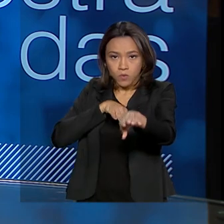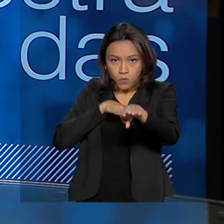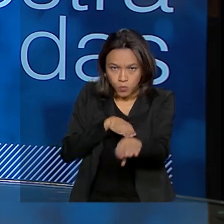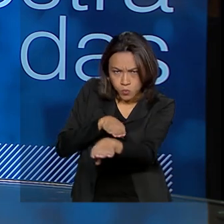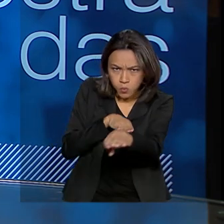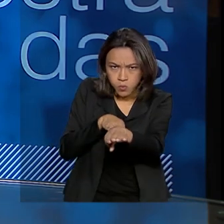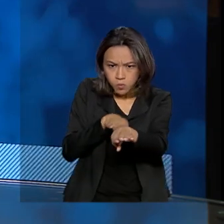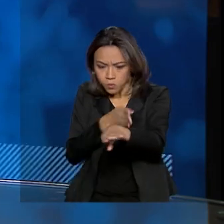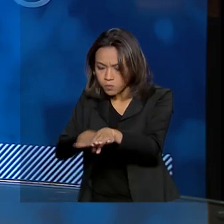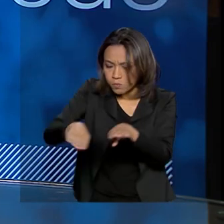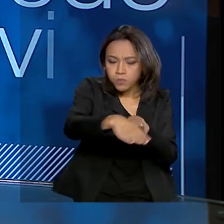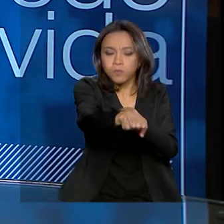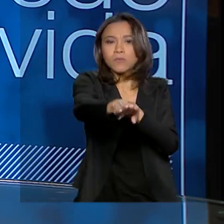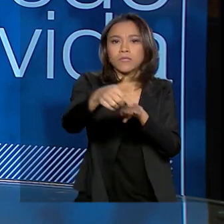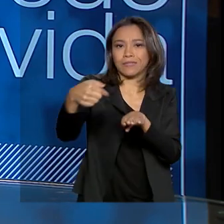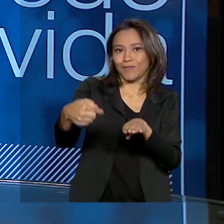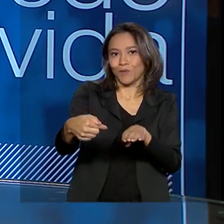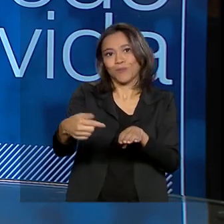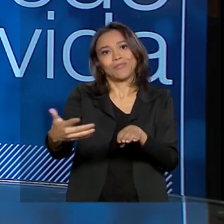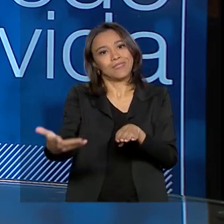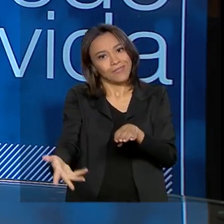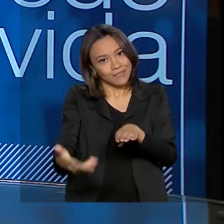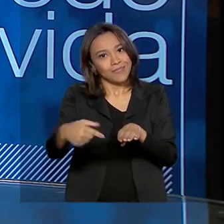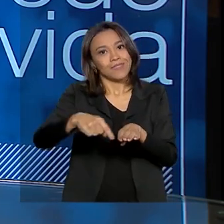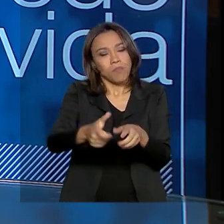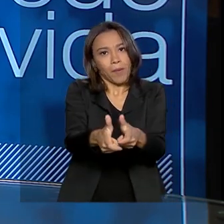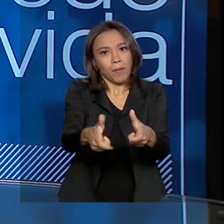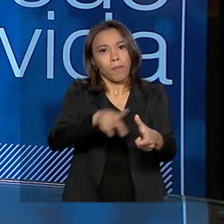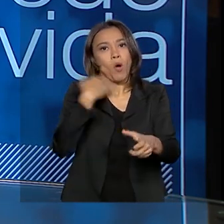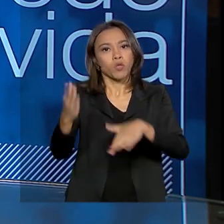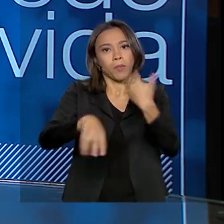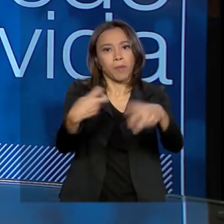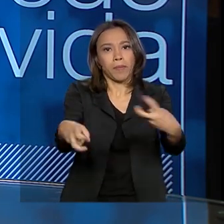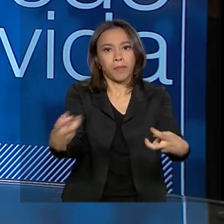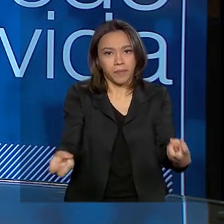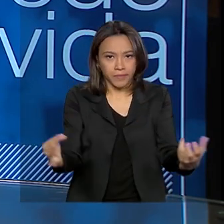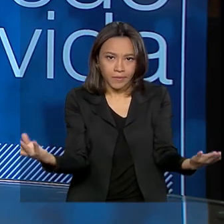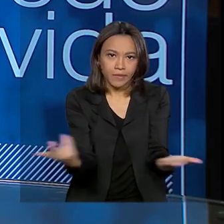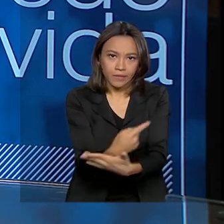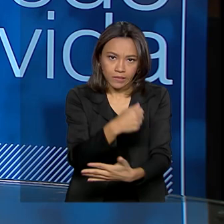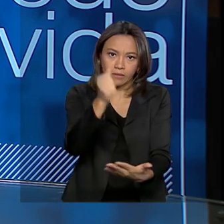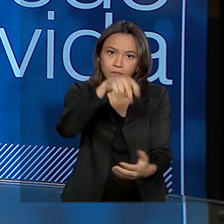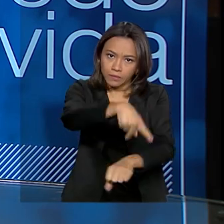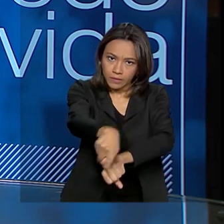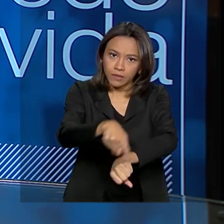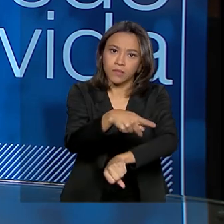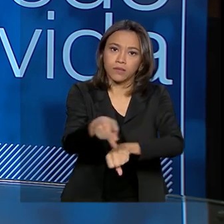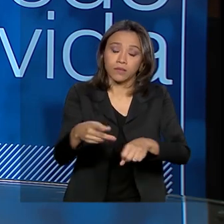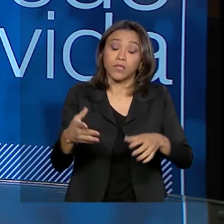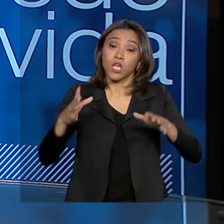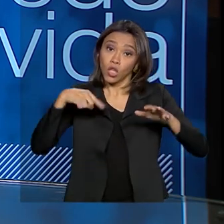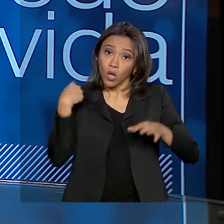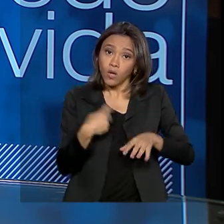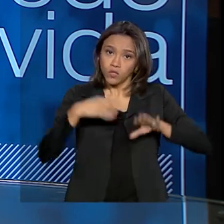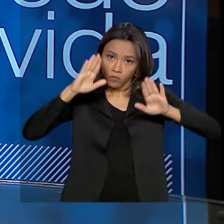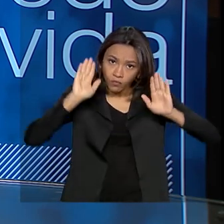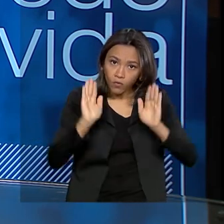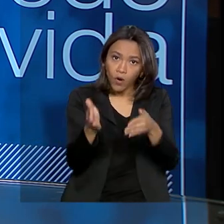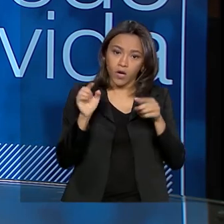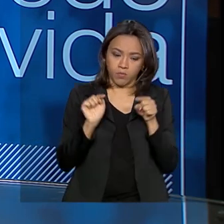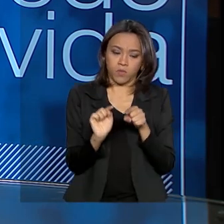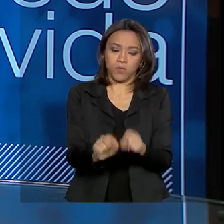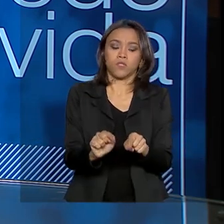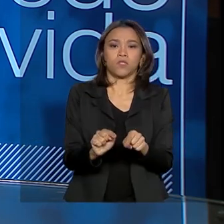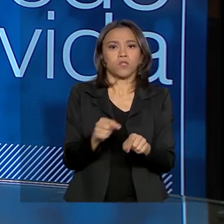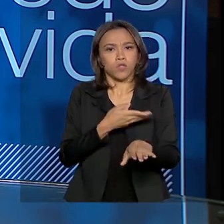ultrapassagem contribui muito ao número de mortes no país. Mas, então, focamos nessas infrações,